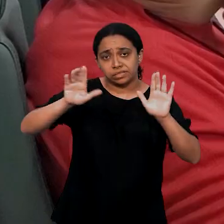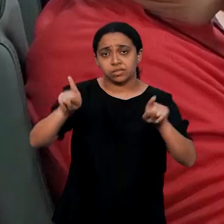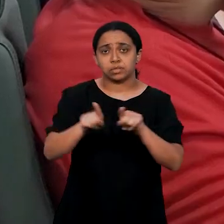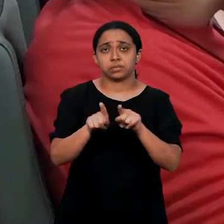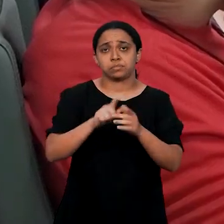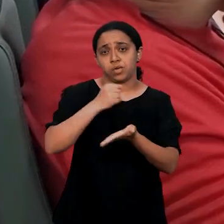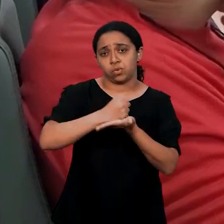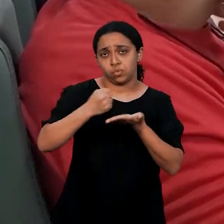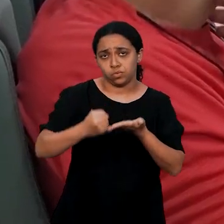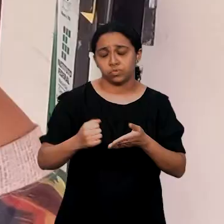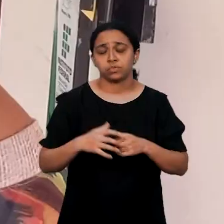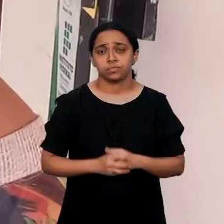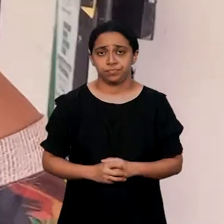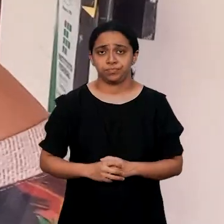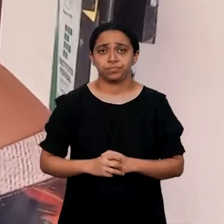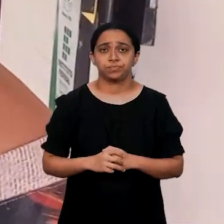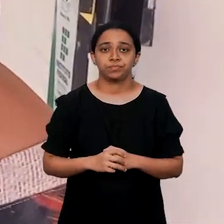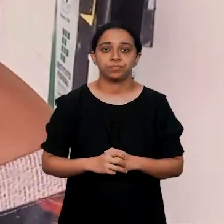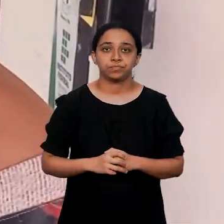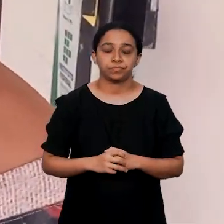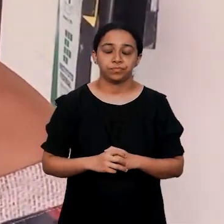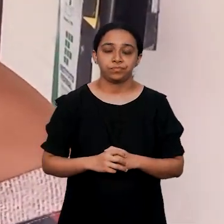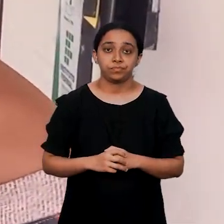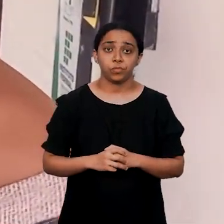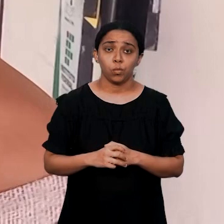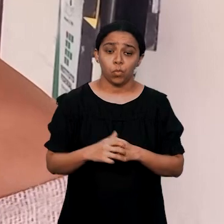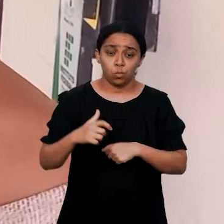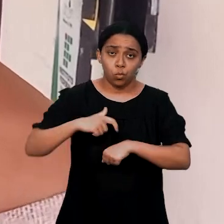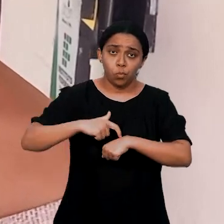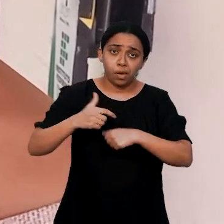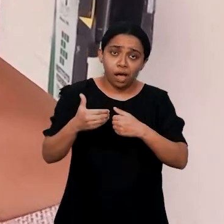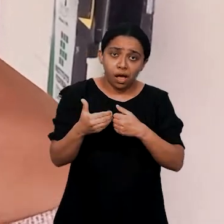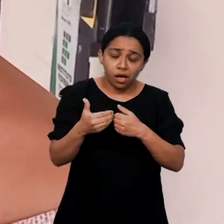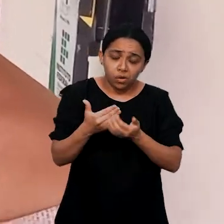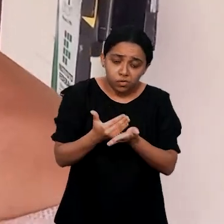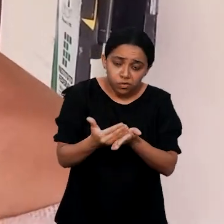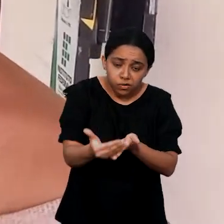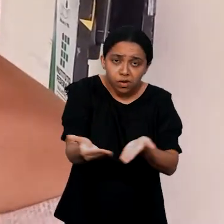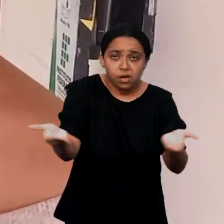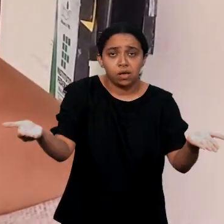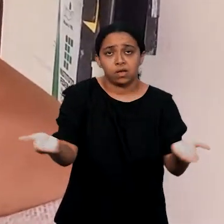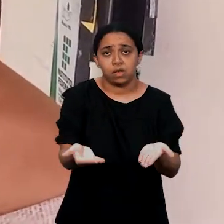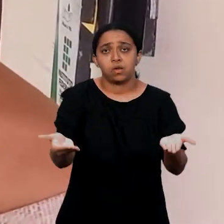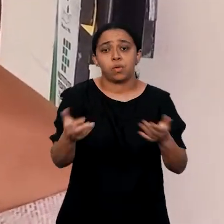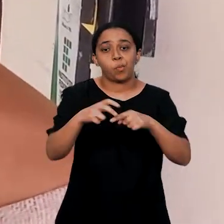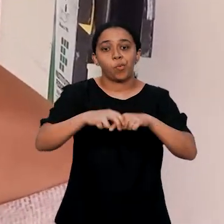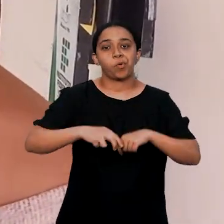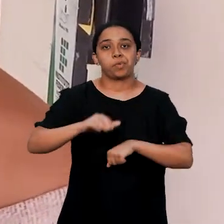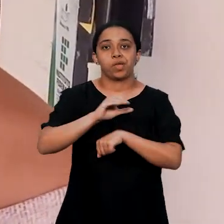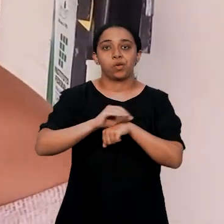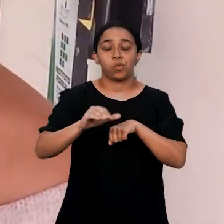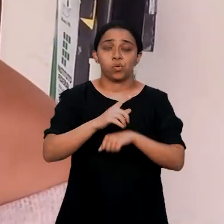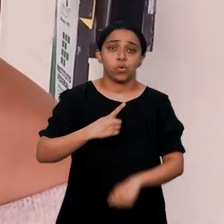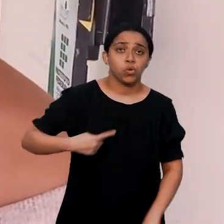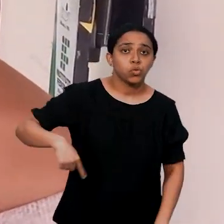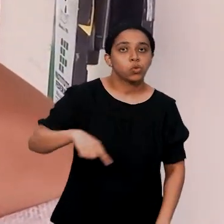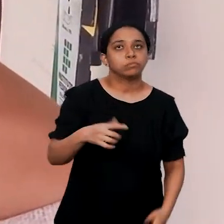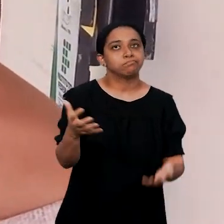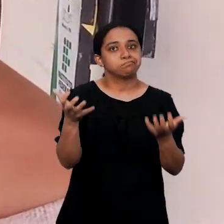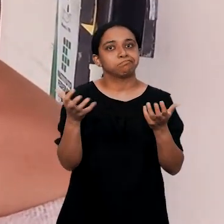licitações e contratos. A partir deste momento, deste curso,